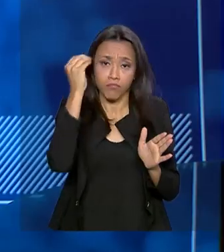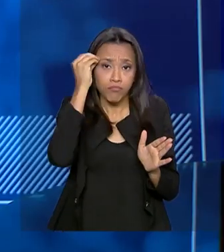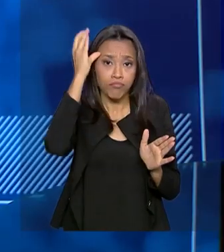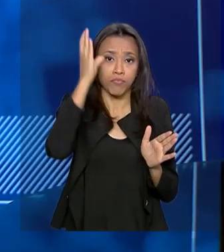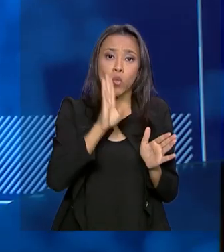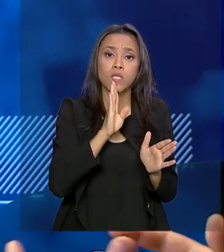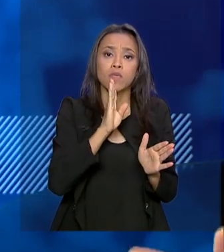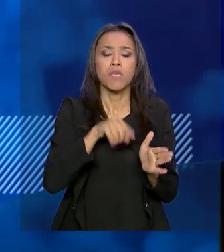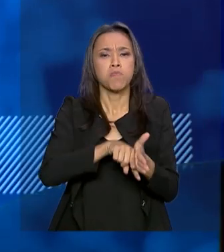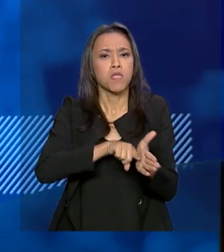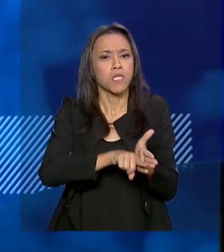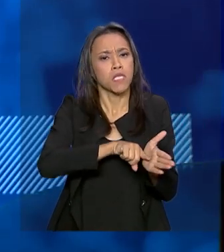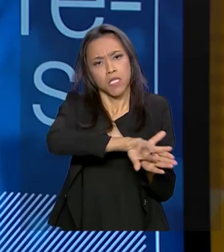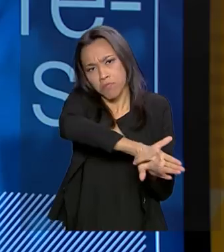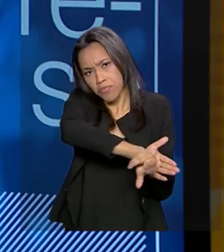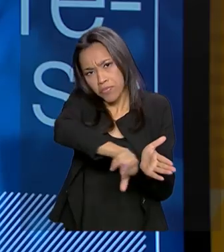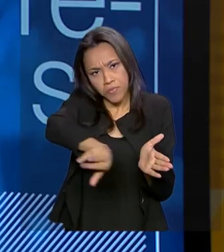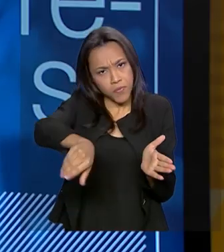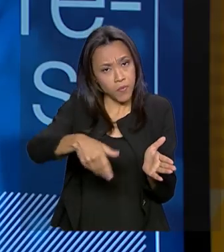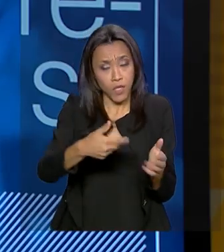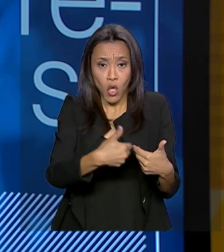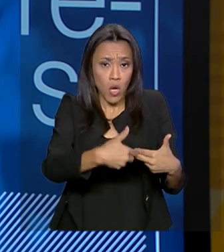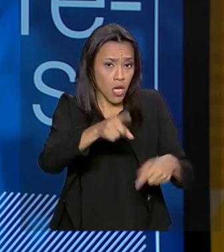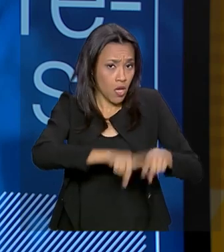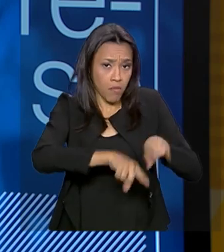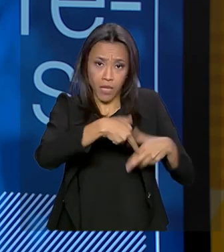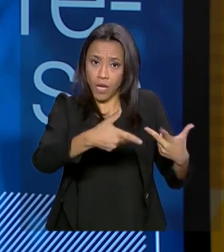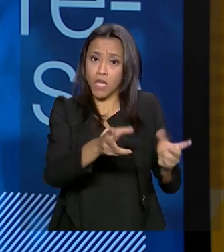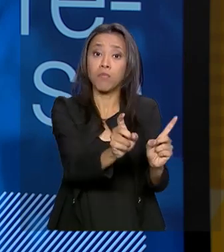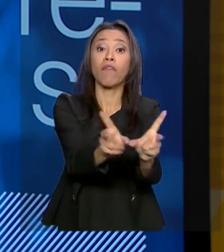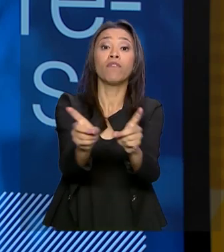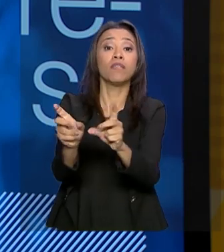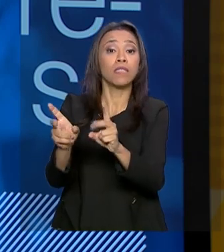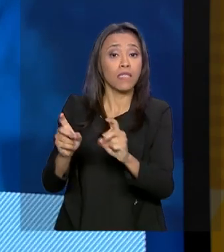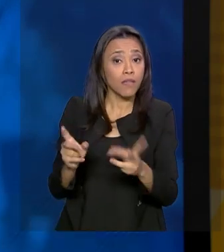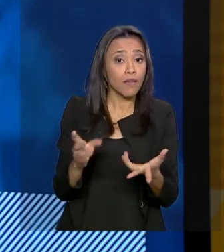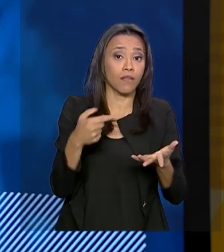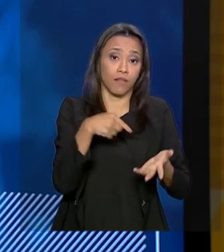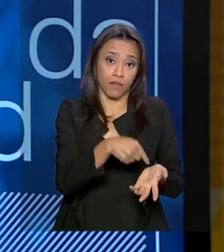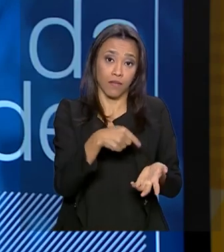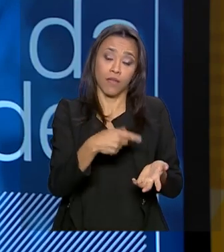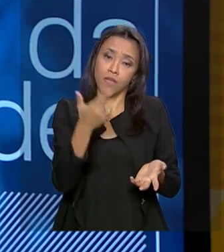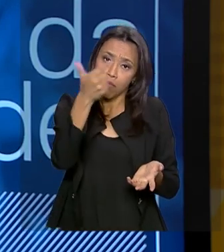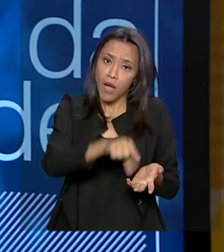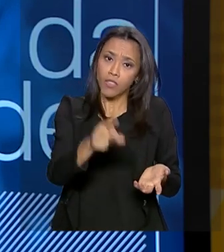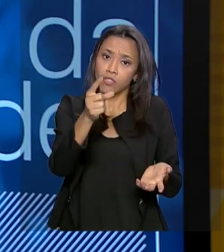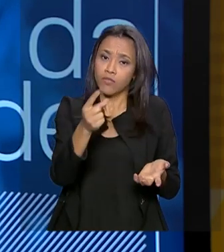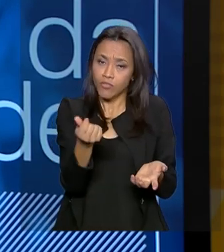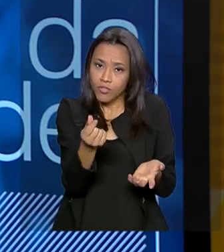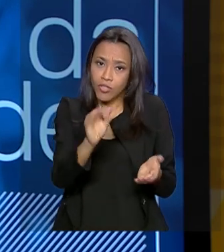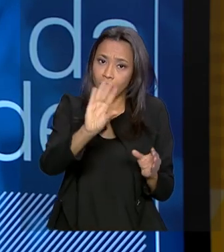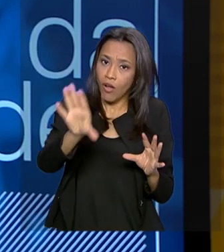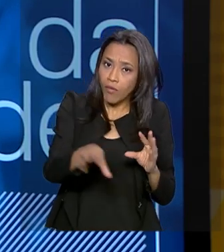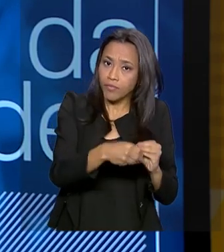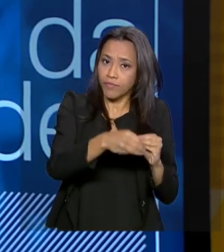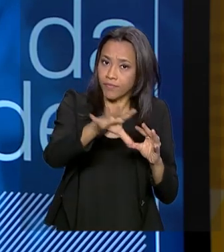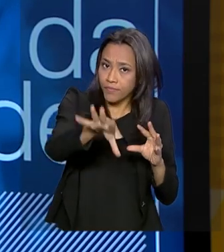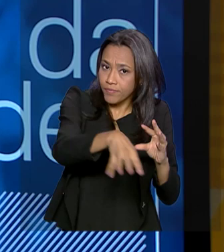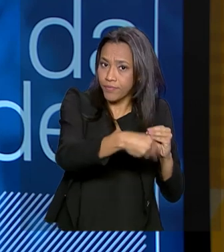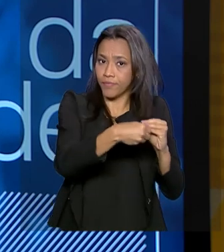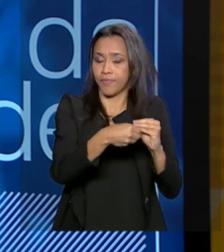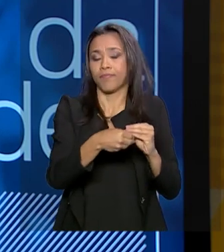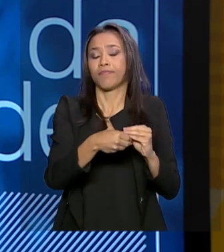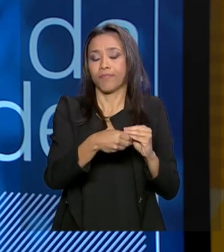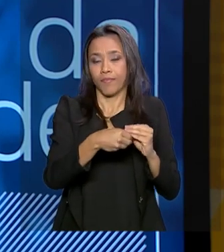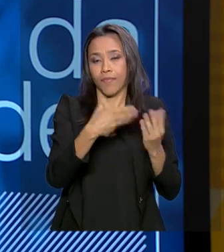por fim, mais produtos também no mercado. Isso. Isso gera um círculo virtuoso, né? Traz cada vez mais receitas de longo prazo, adicionais ao orçamento